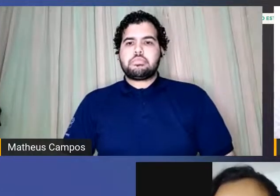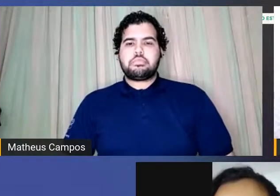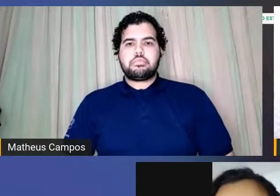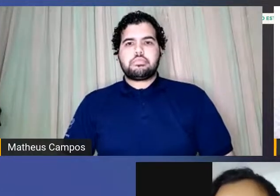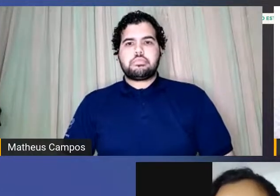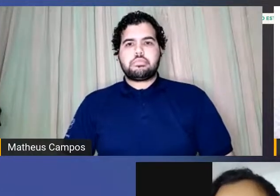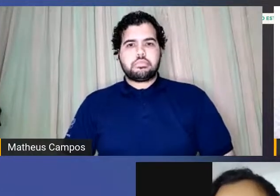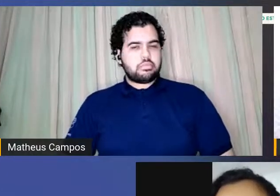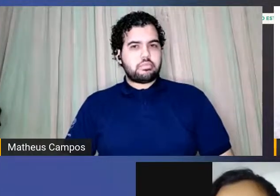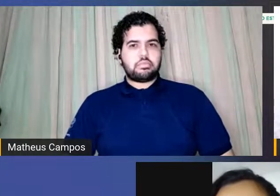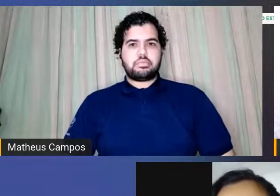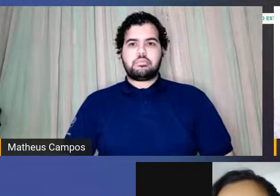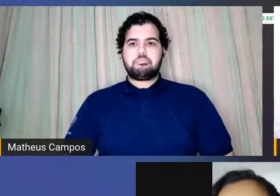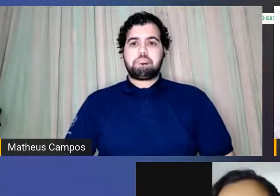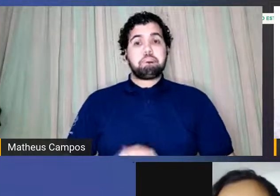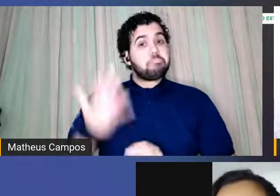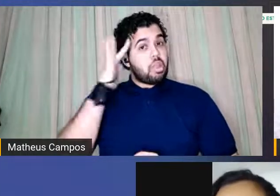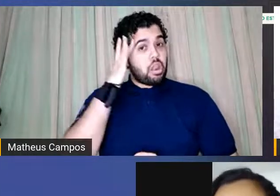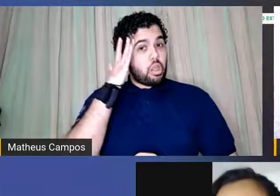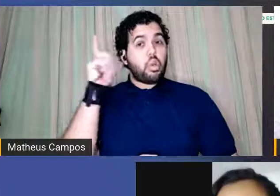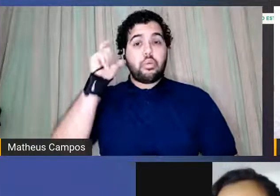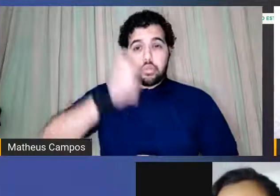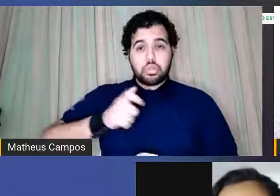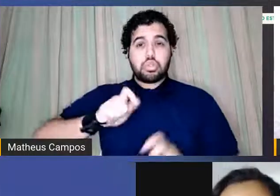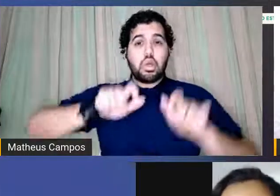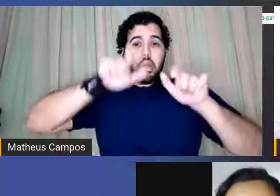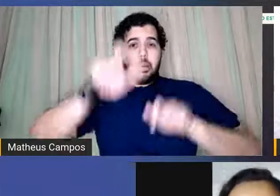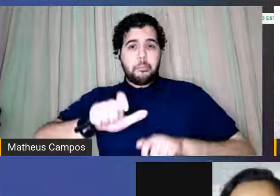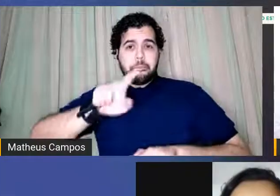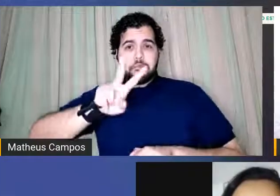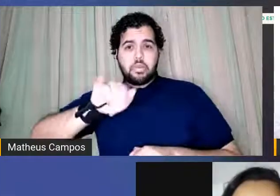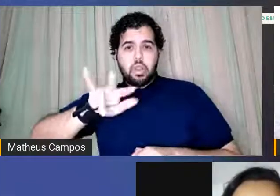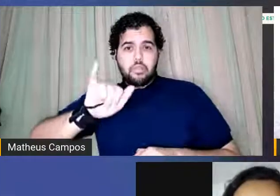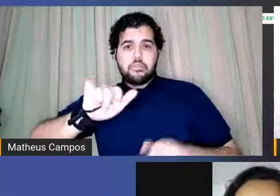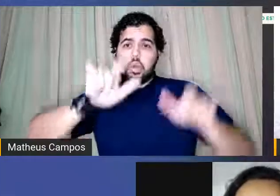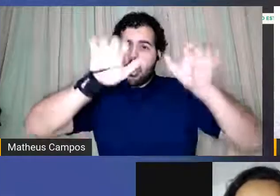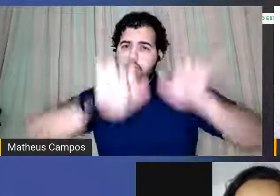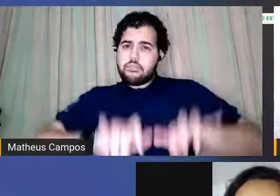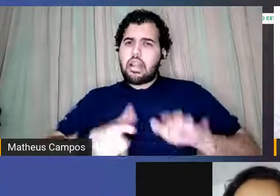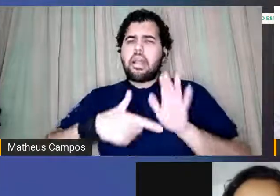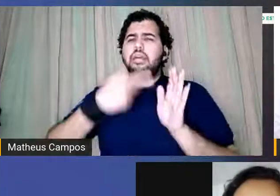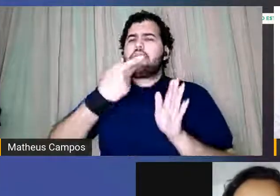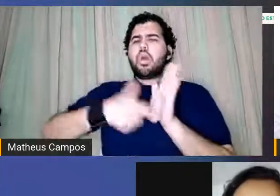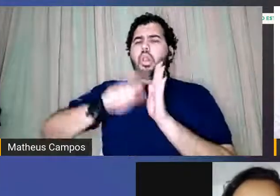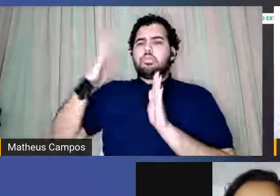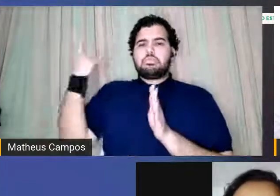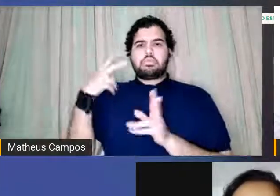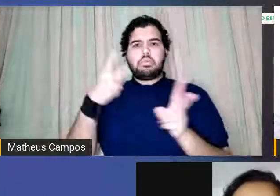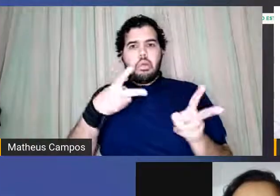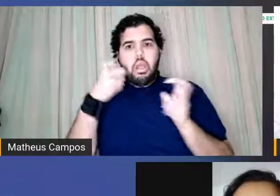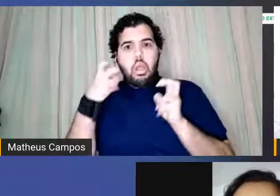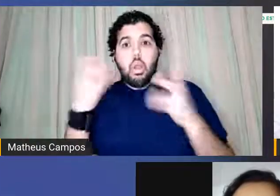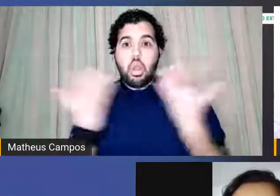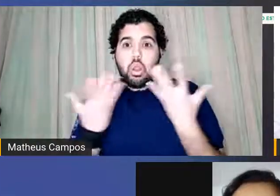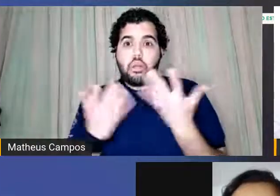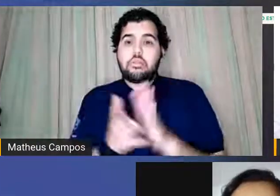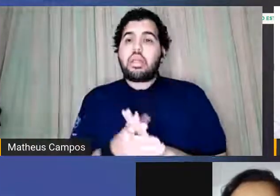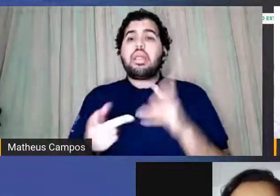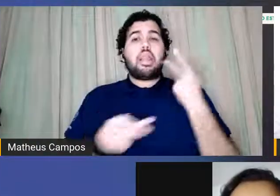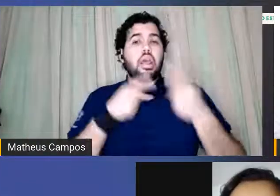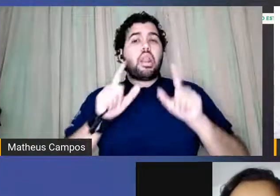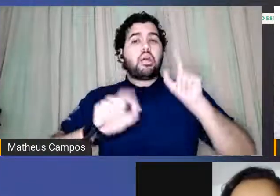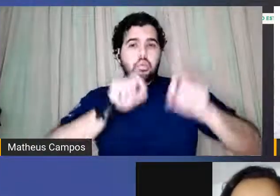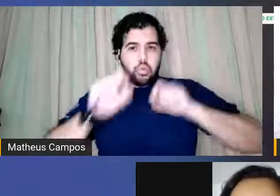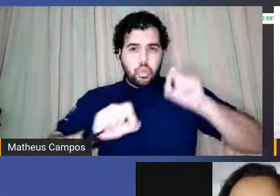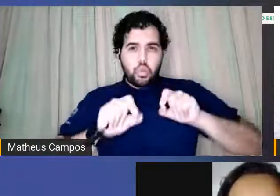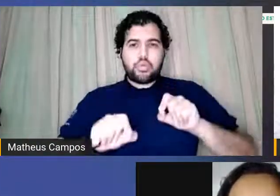eu achei interessante um comentário da Vivi que ela fez mais cedo que eu fui reparar agora que ela fala o livro só é